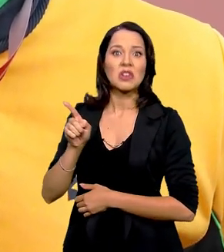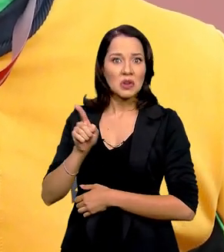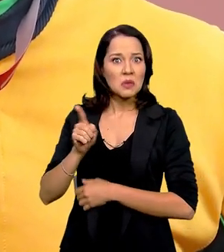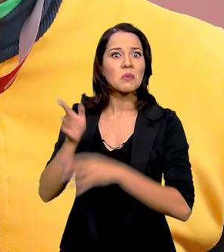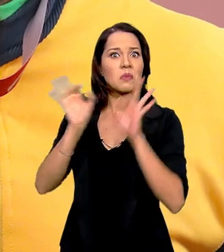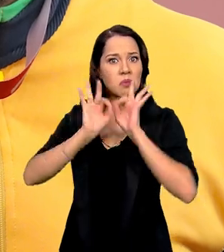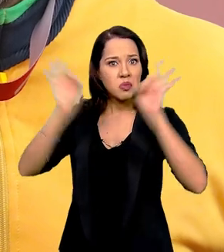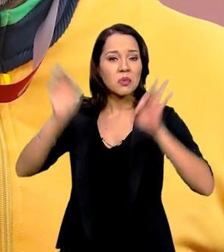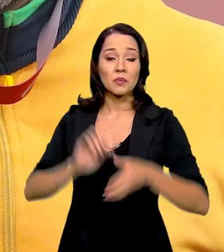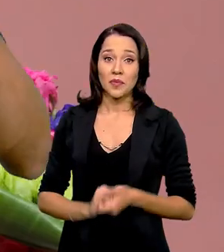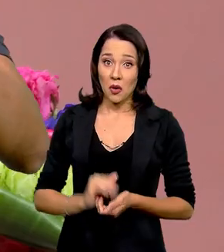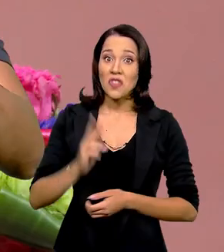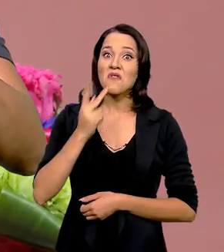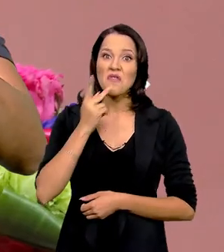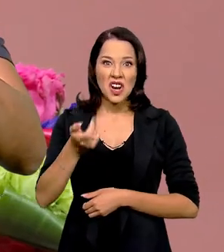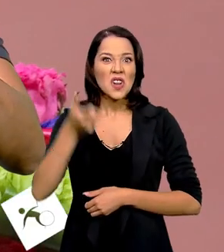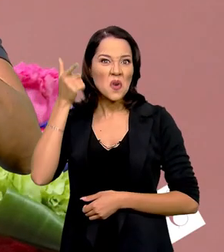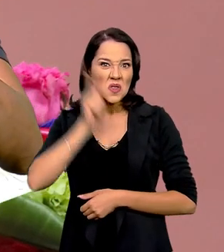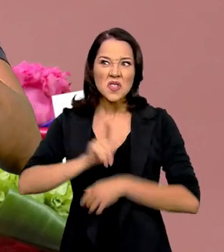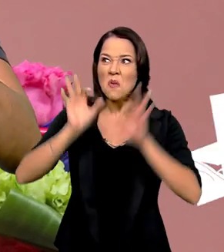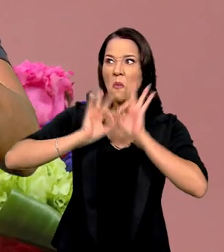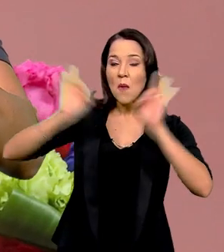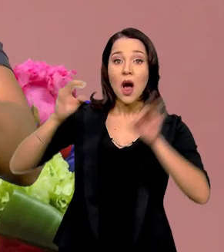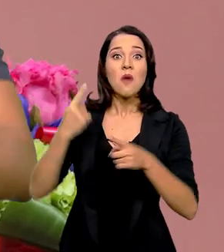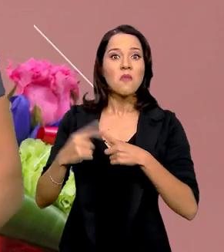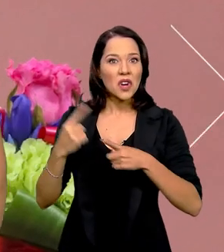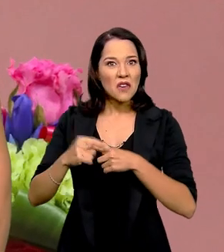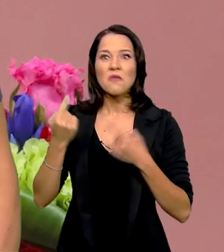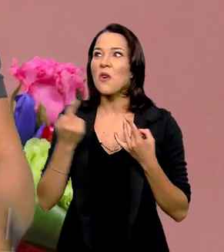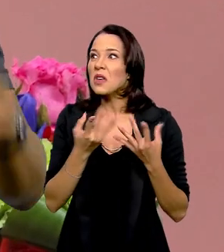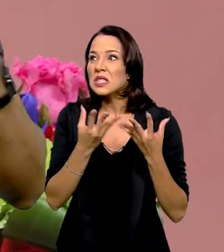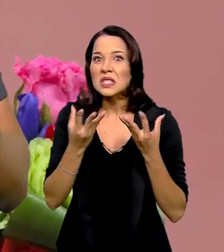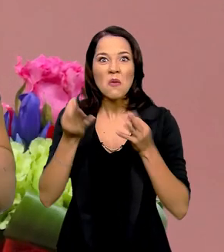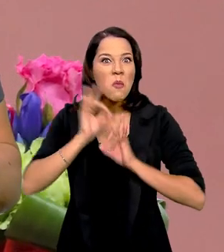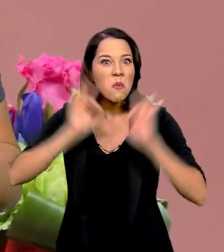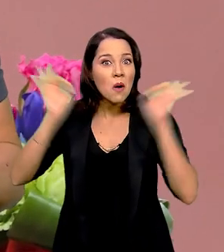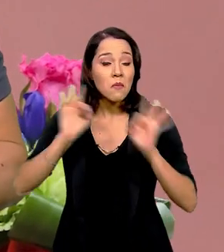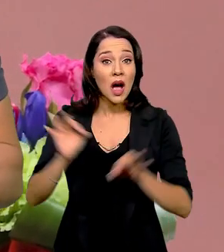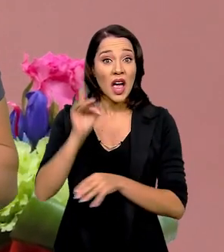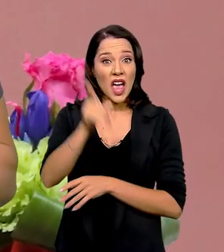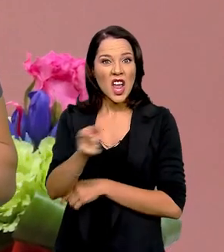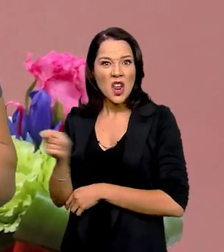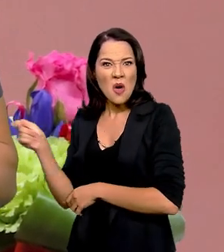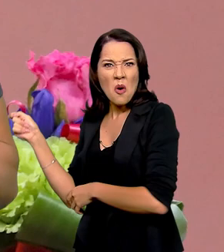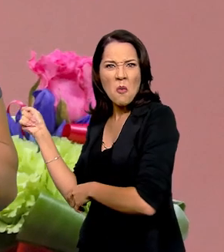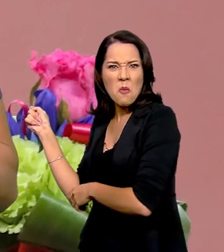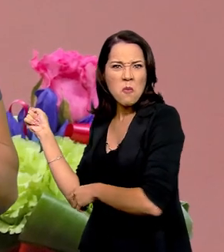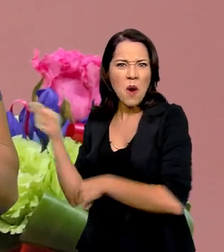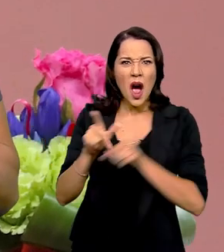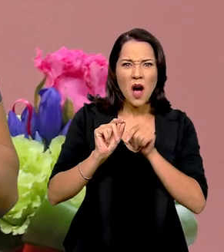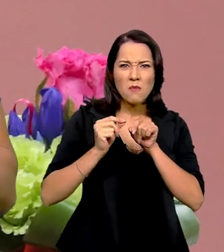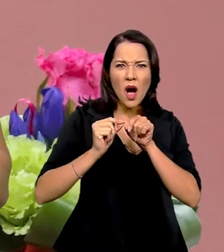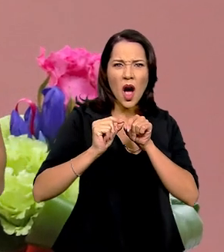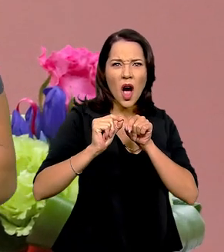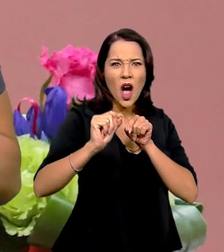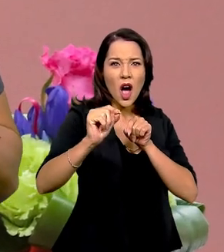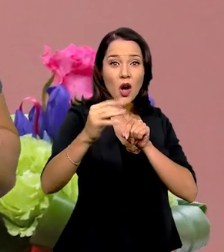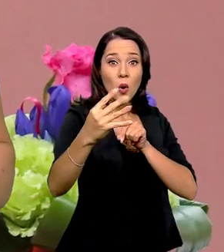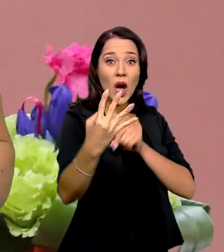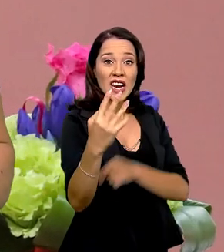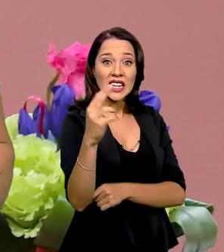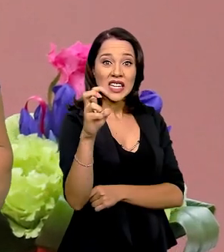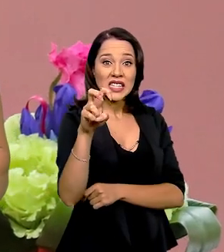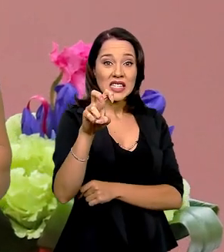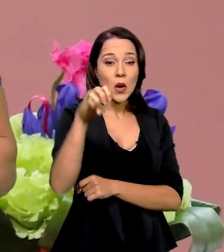dominou a prova, viu? E quando eu falo que dominou a prova, é porque dominou muito. Ele lançou o disco a uma distância de